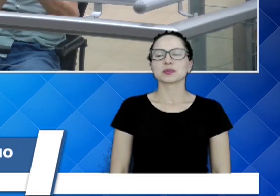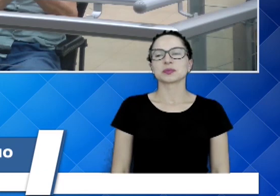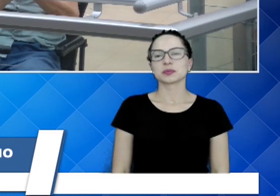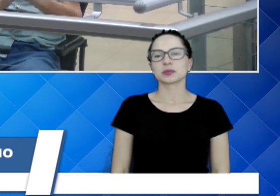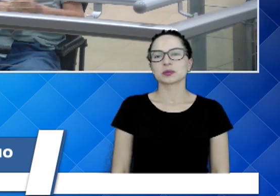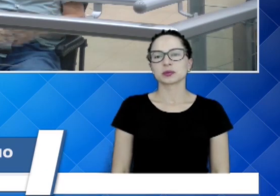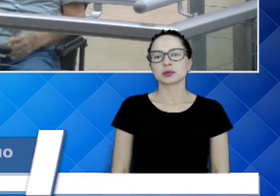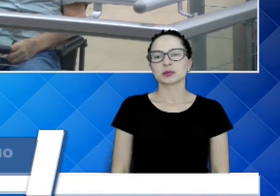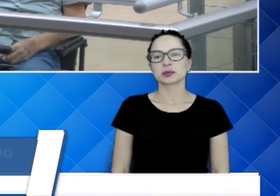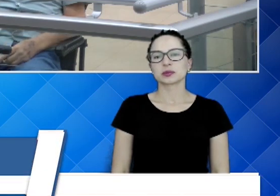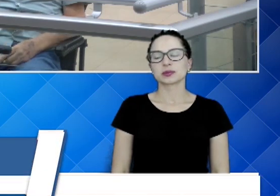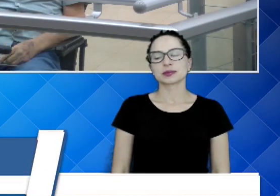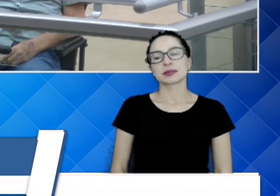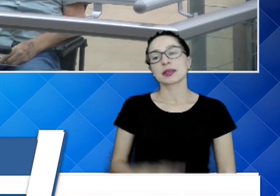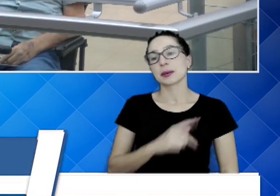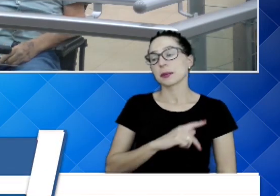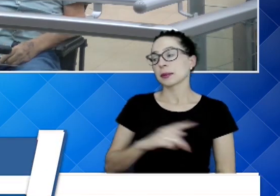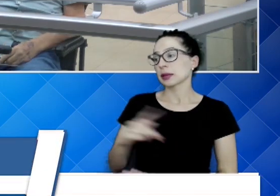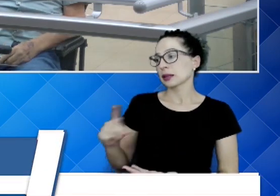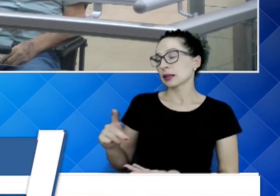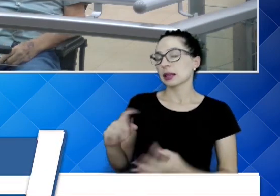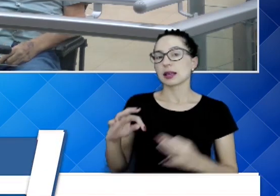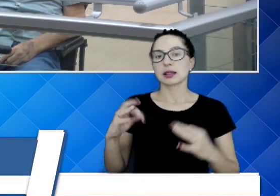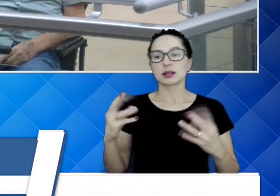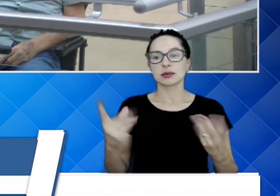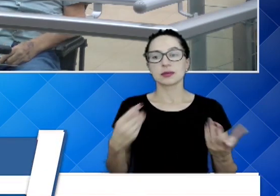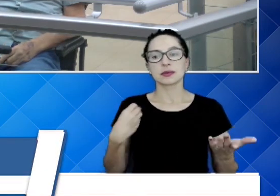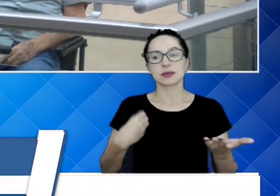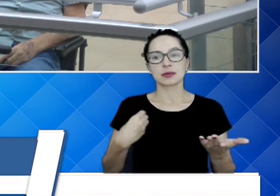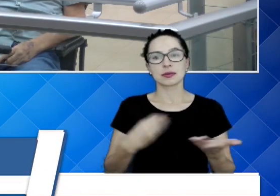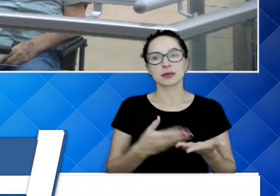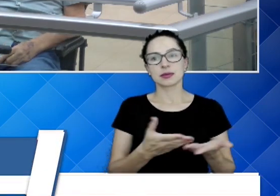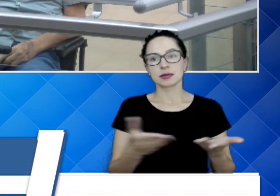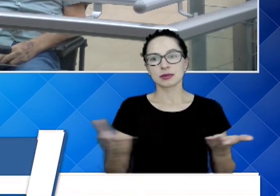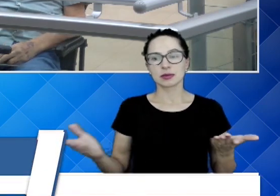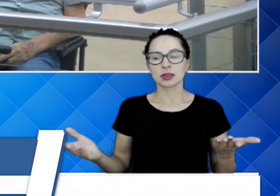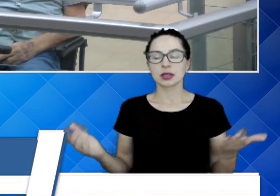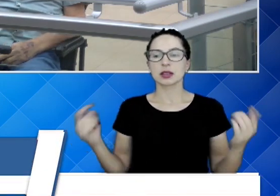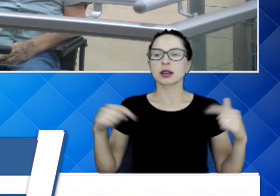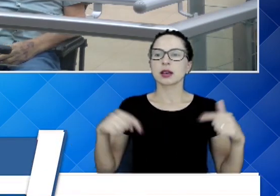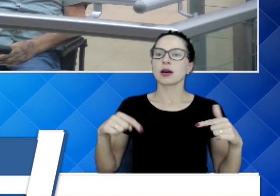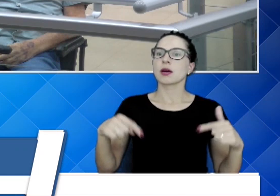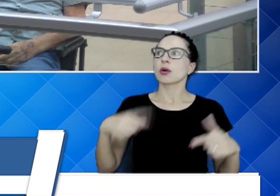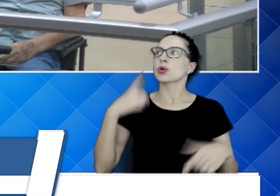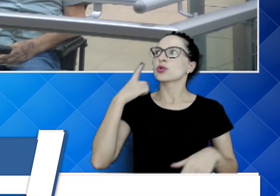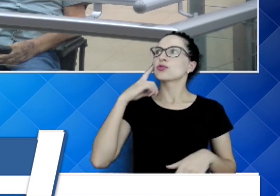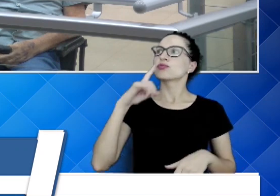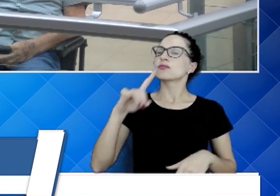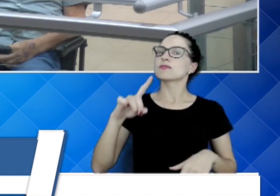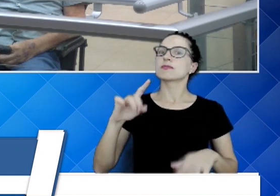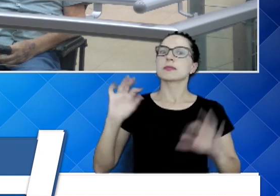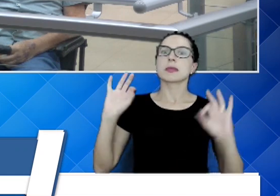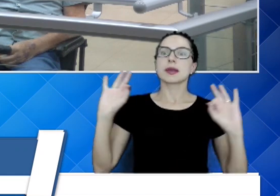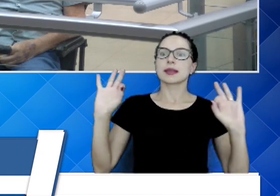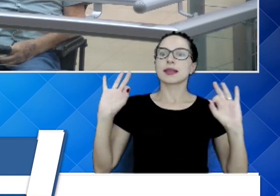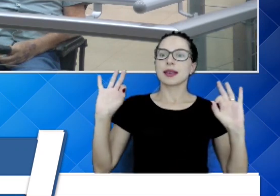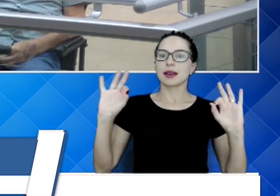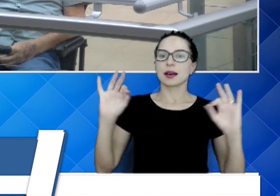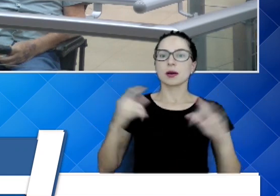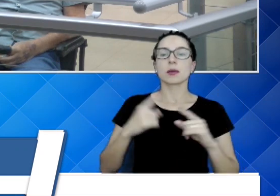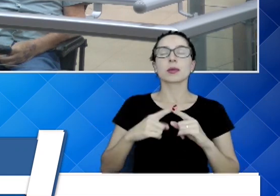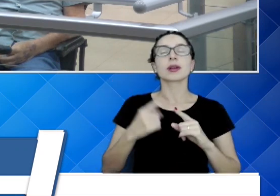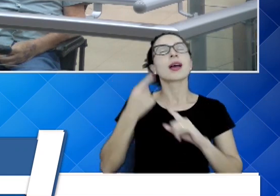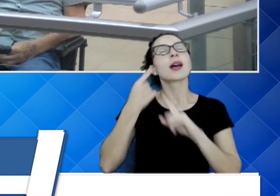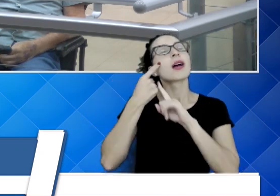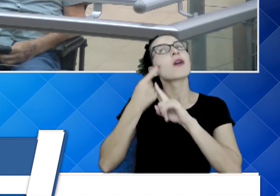Sr. Presidente, nobres pares, hoje é um dia histórico mesmo, porque eu voltei lá na minha infância, Hélio